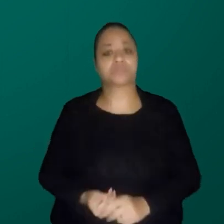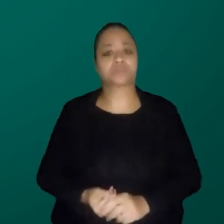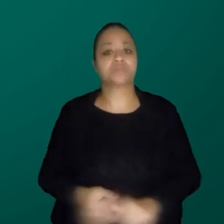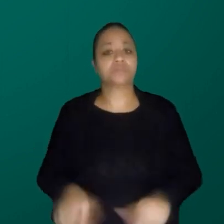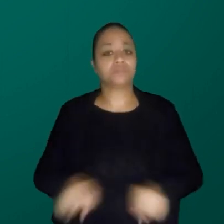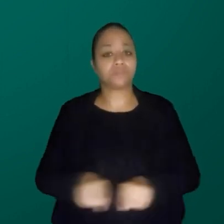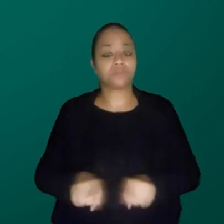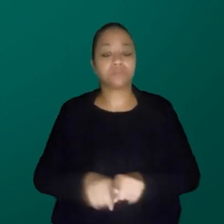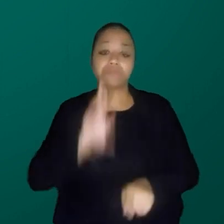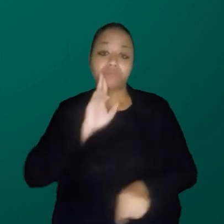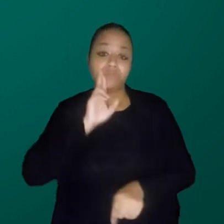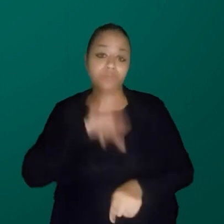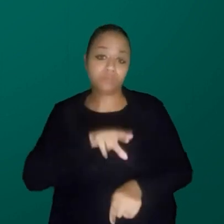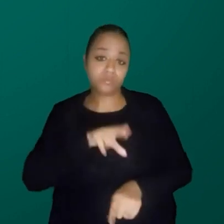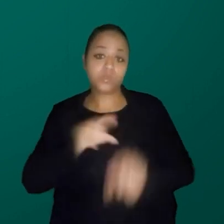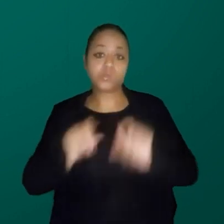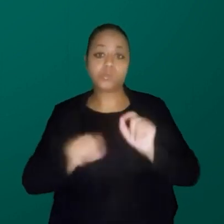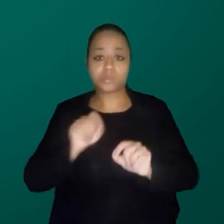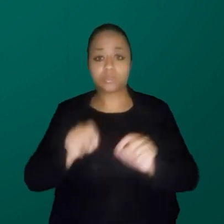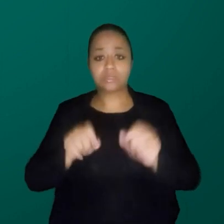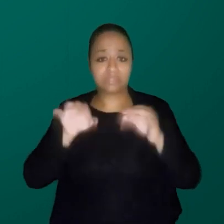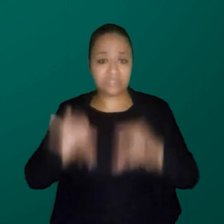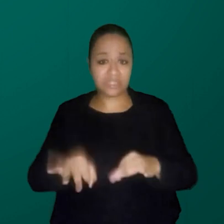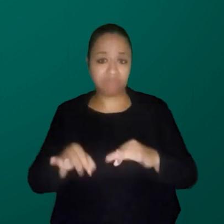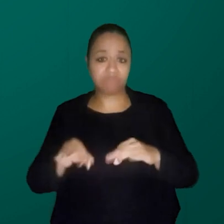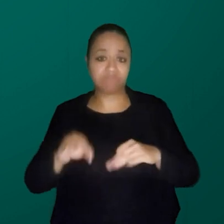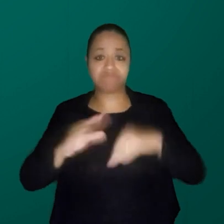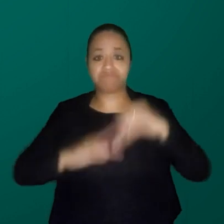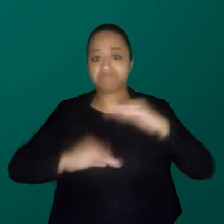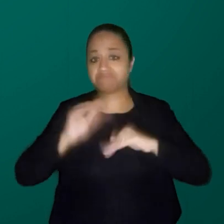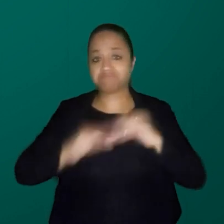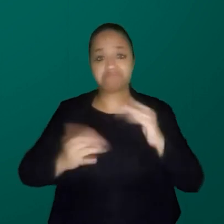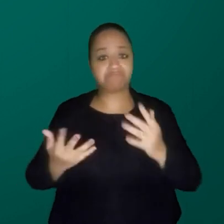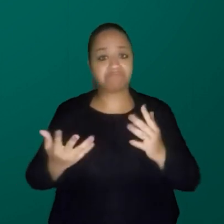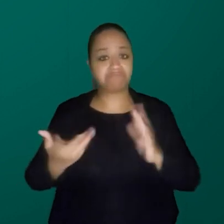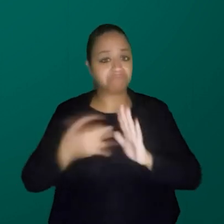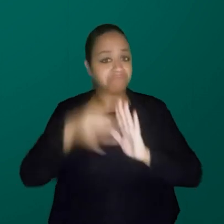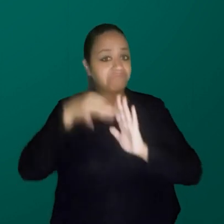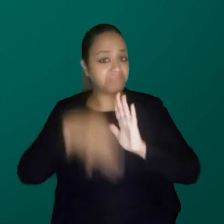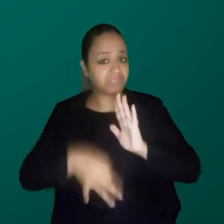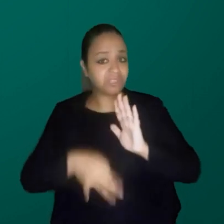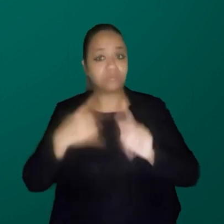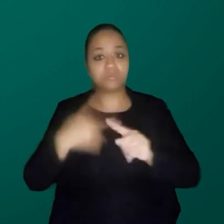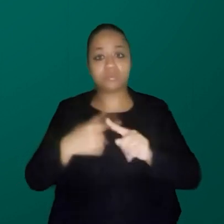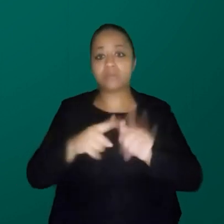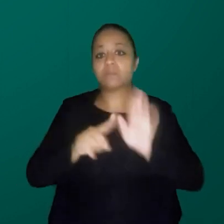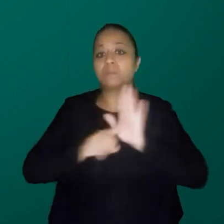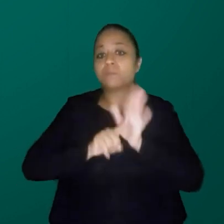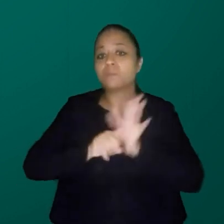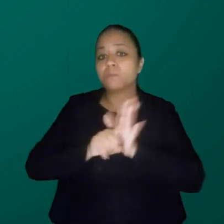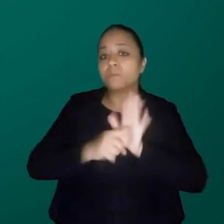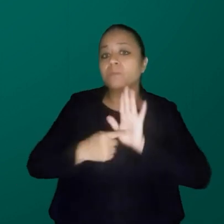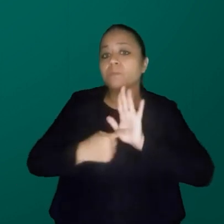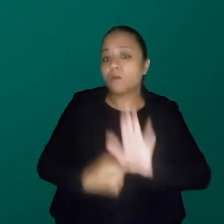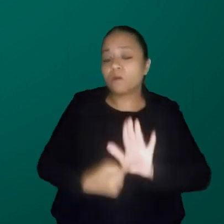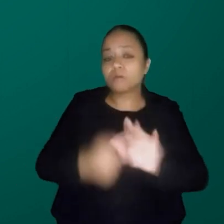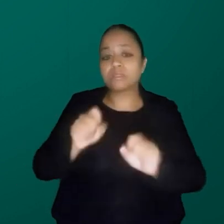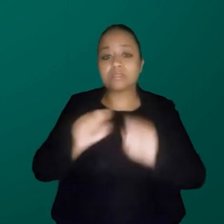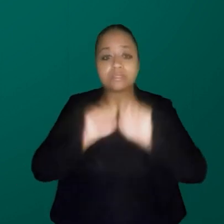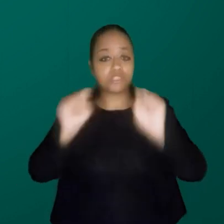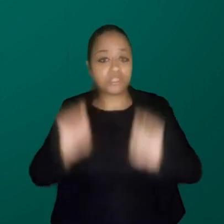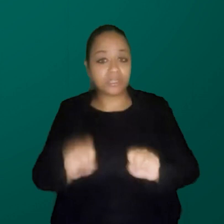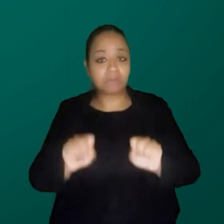E a minha resposta é eficiência. Por quê? Porque não eu, mas uma consultoria internacional mostra que sistemas são mais eficientes quando tem mais